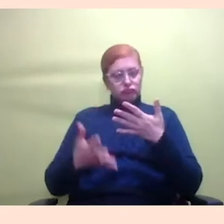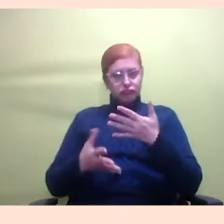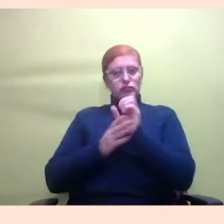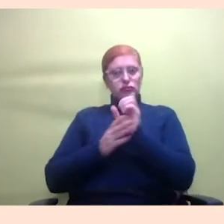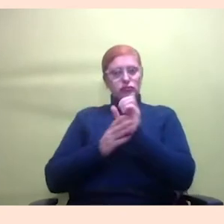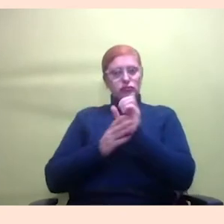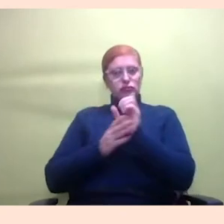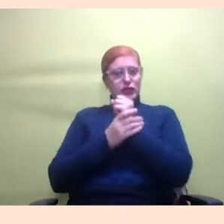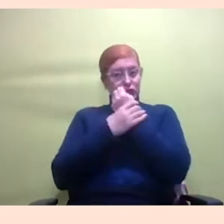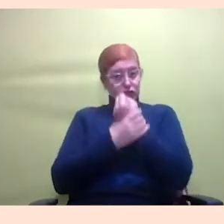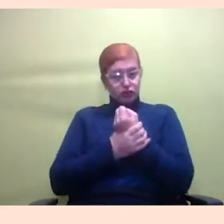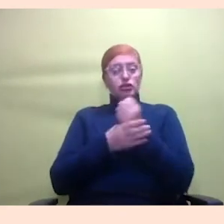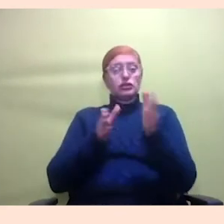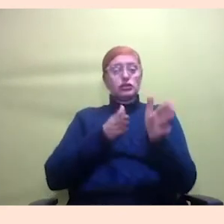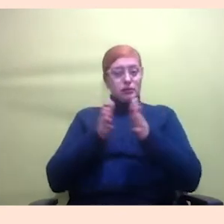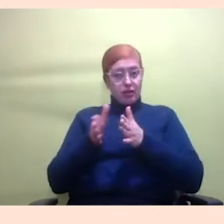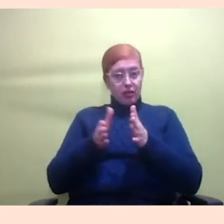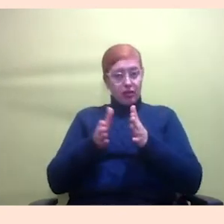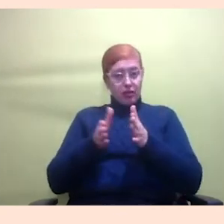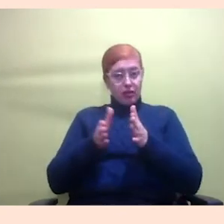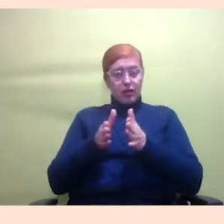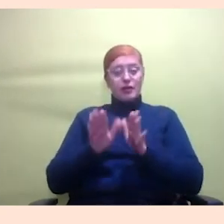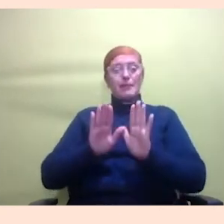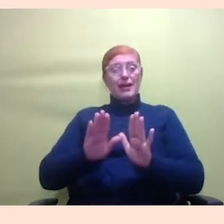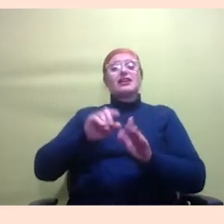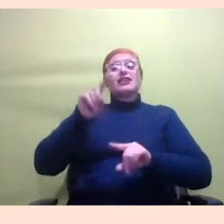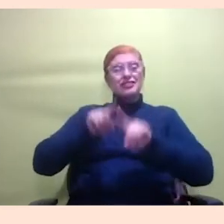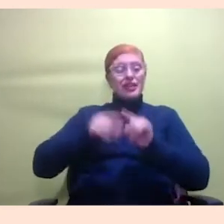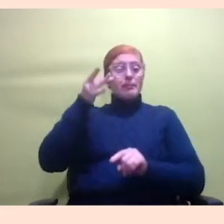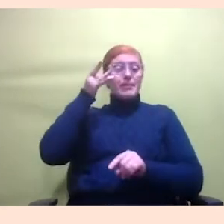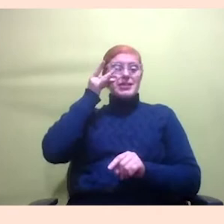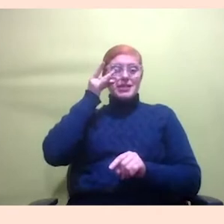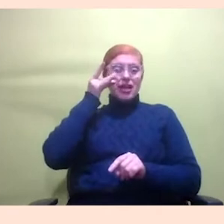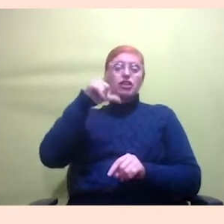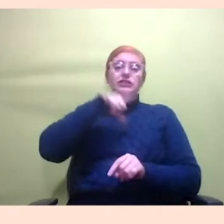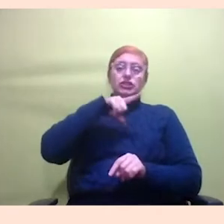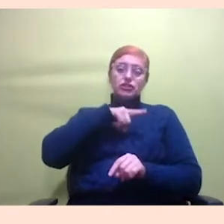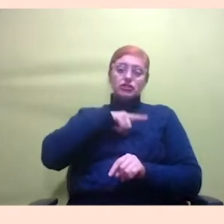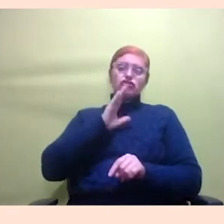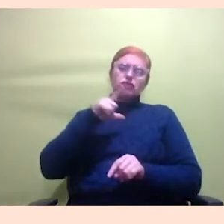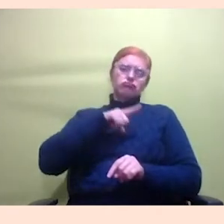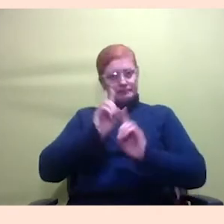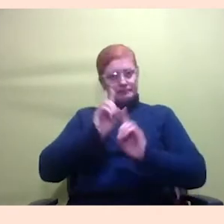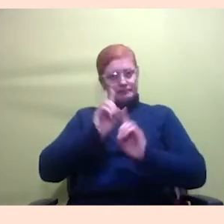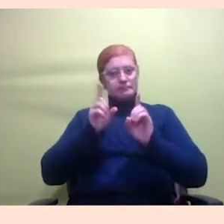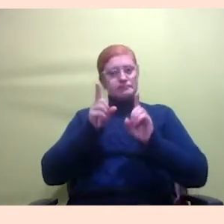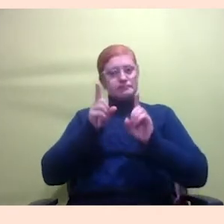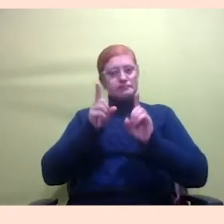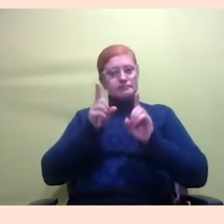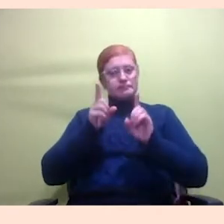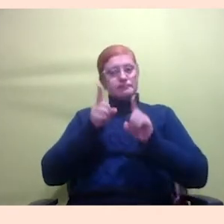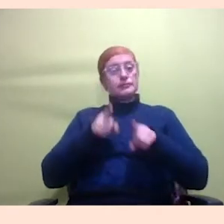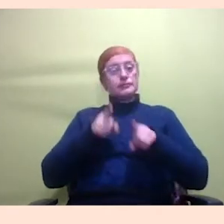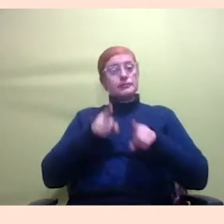atividades da gente presenciais a gente tinha a gente já teve algumas companheiras deficientes visuais em que houve